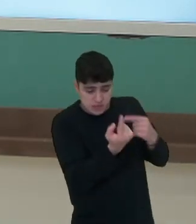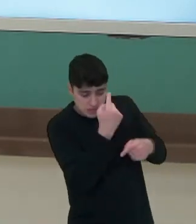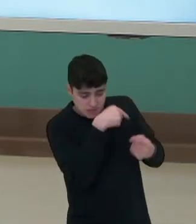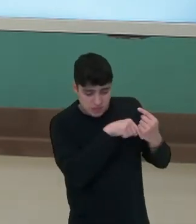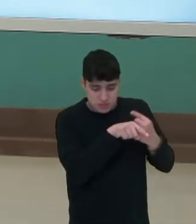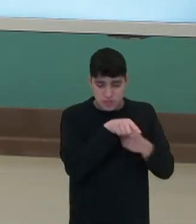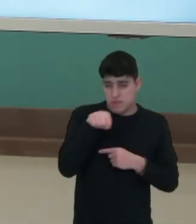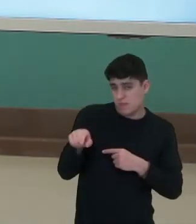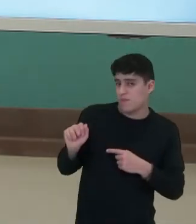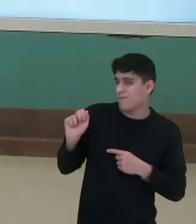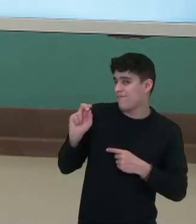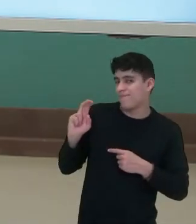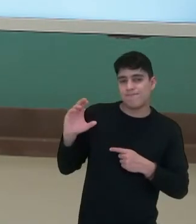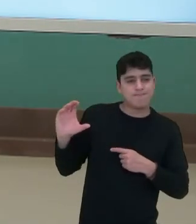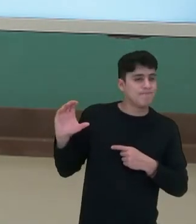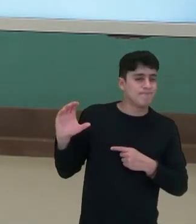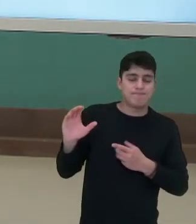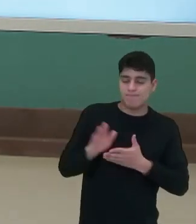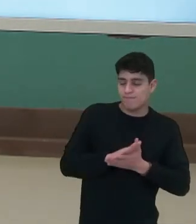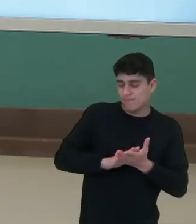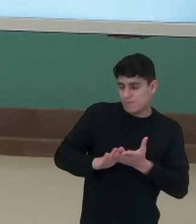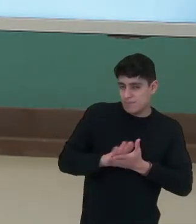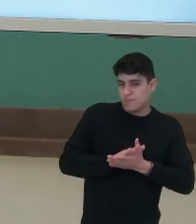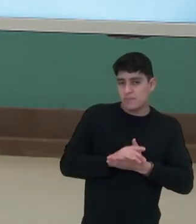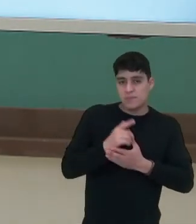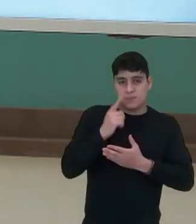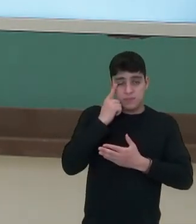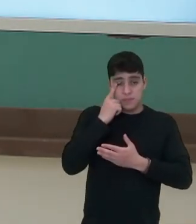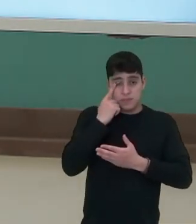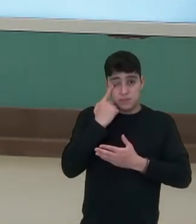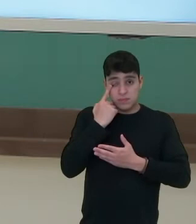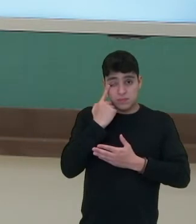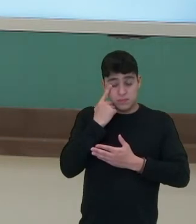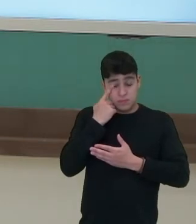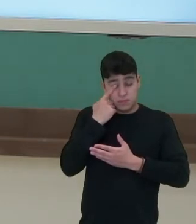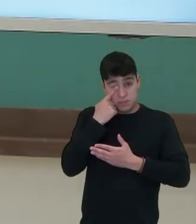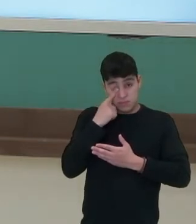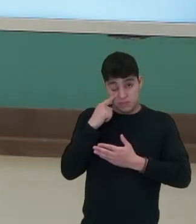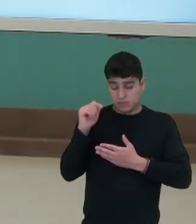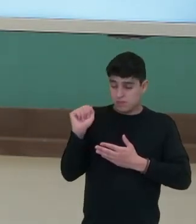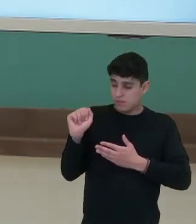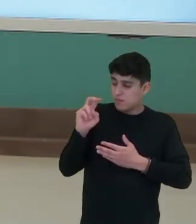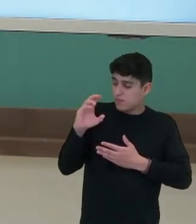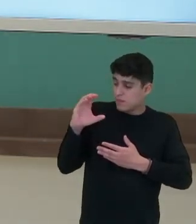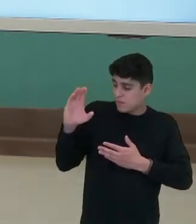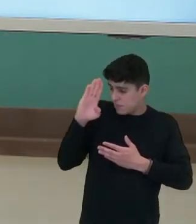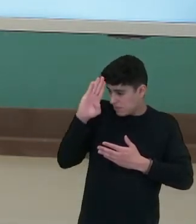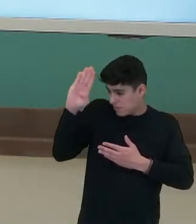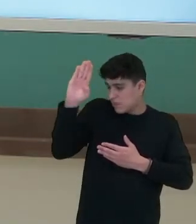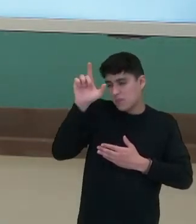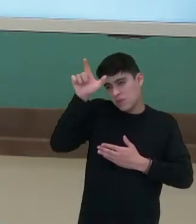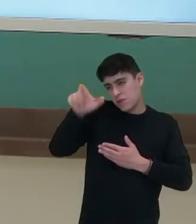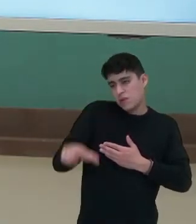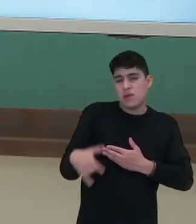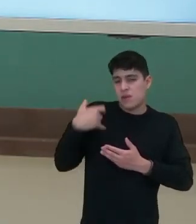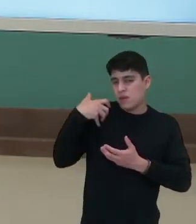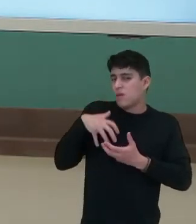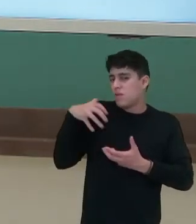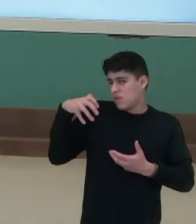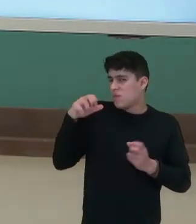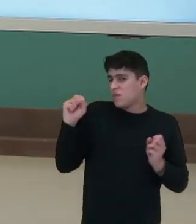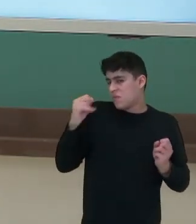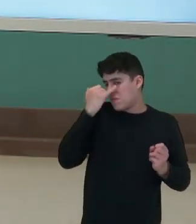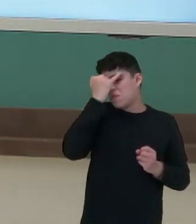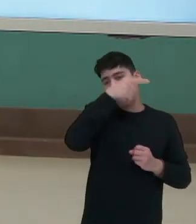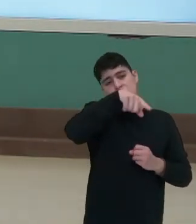No caso do AVC, não. O AVC é uma doença que acomete principalmente as pessoas de idade mais avançada, mas pode atingir